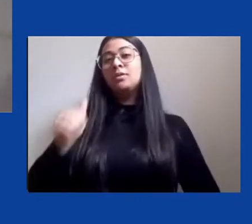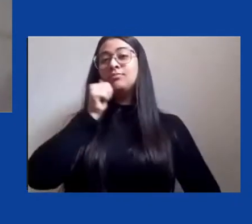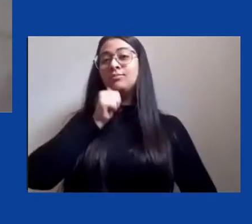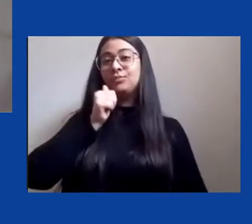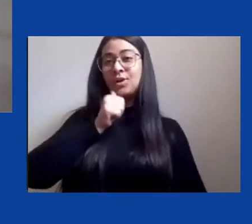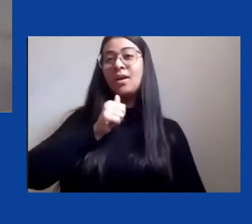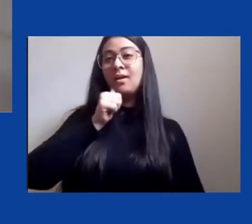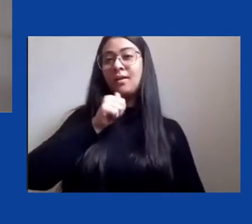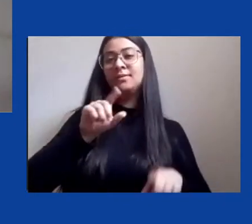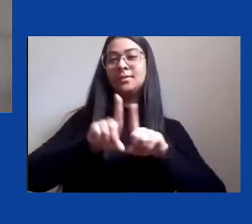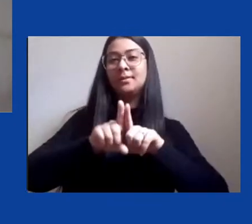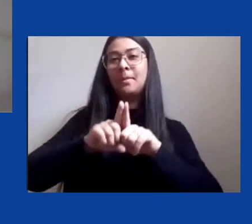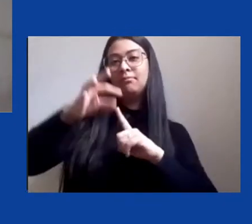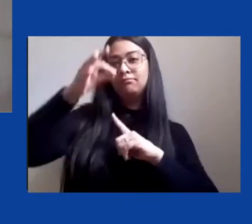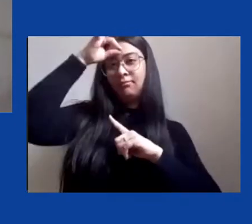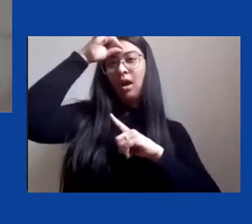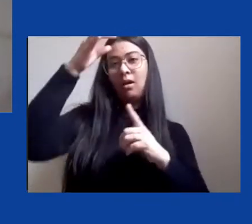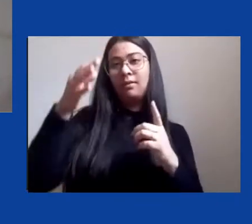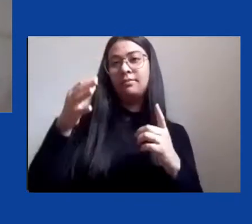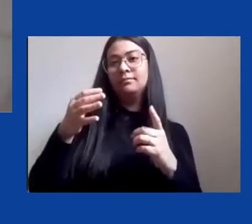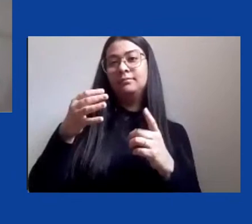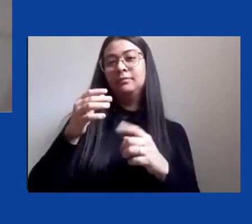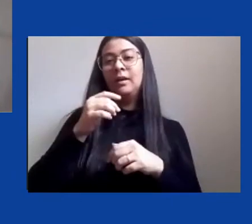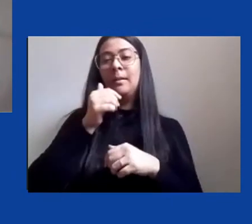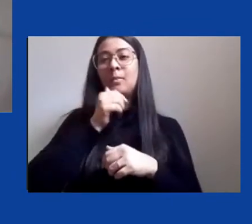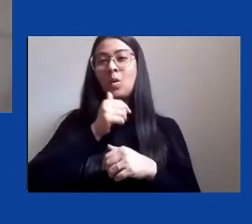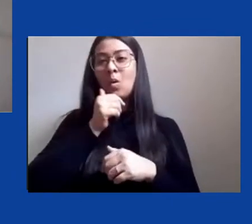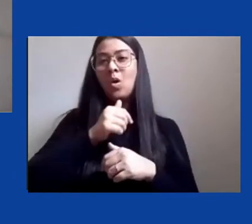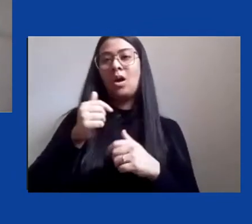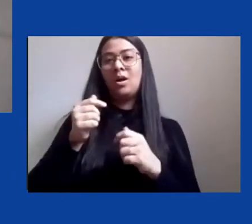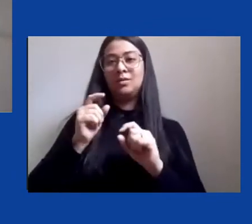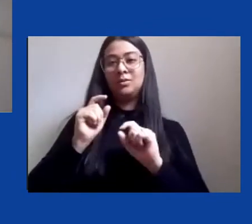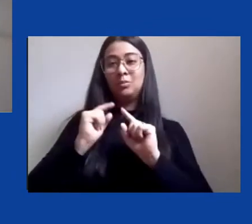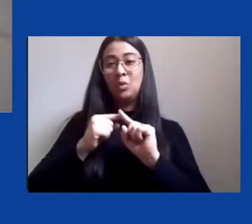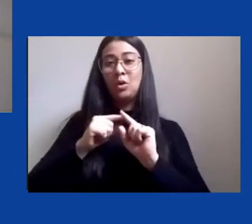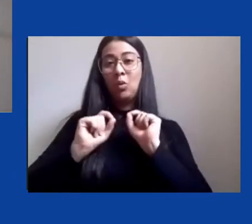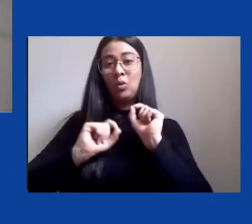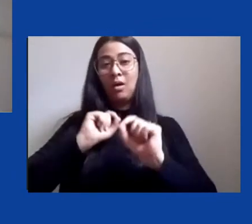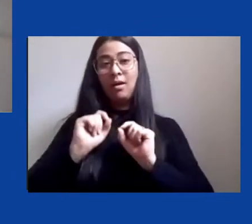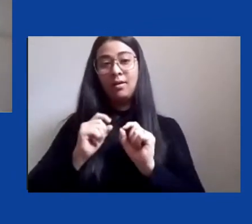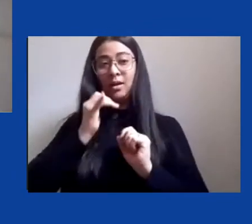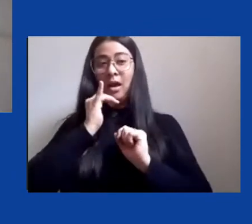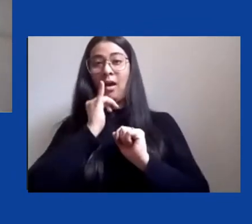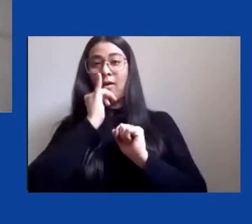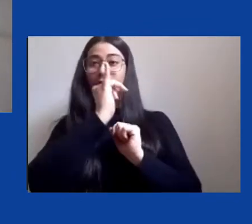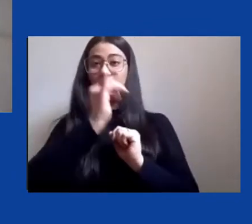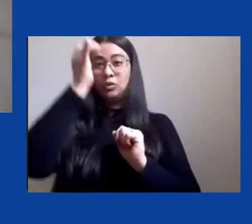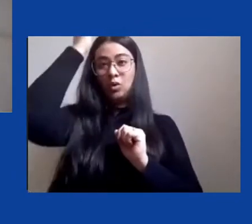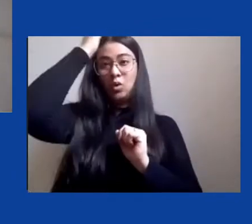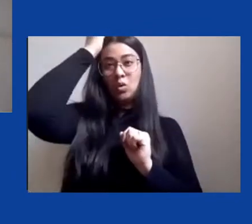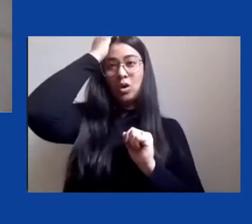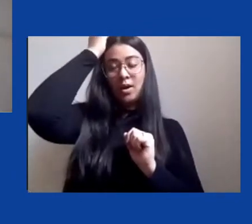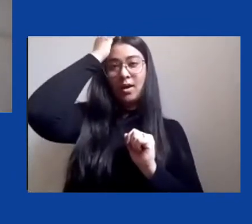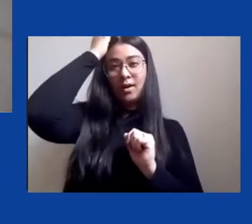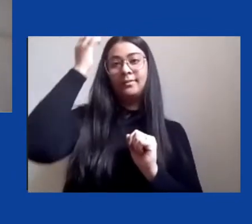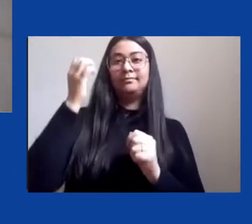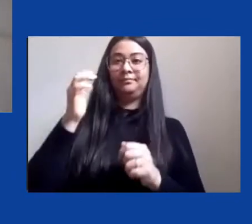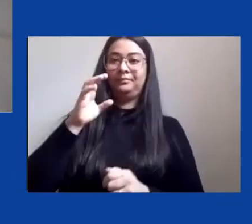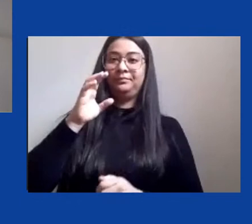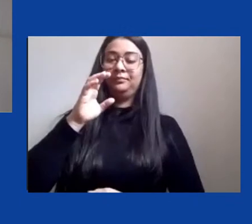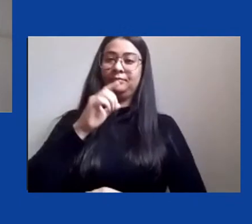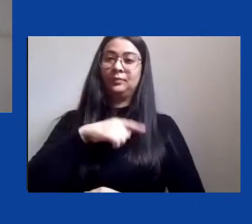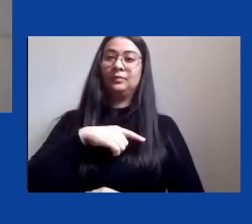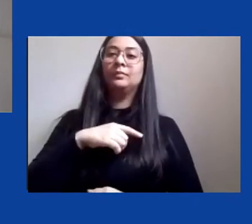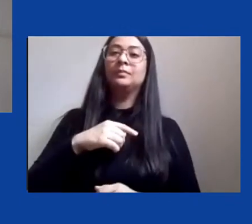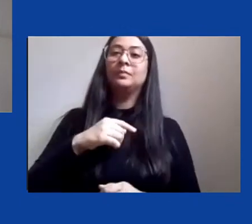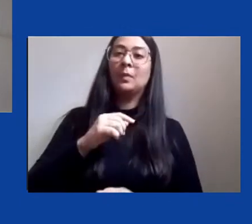relatos muito pitorescos que ele direcionou ao rei então de Portugal bom é importante